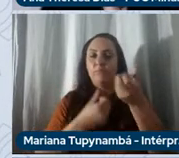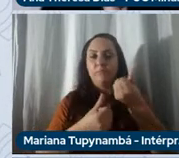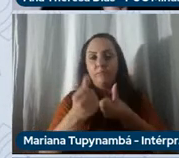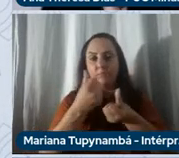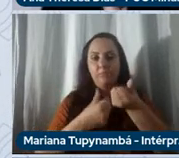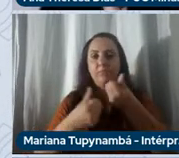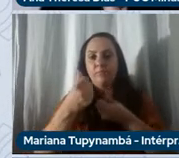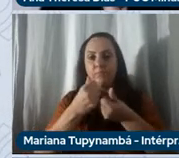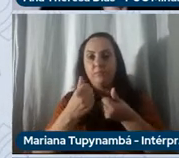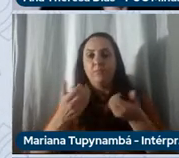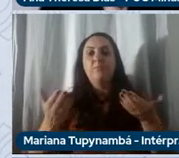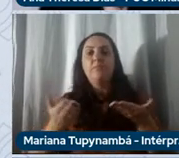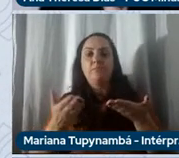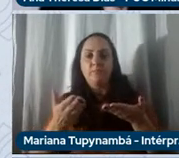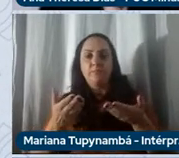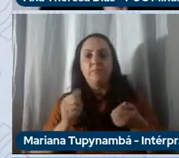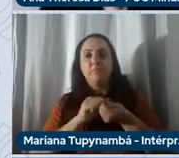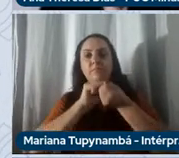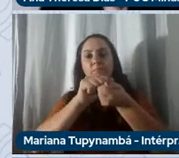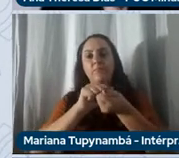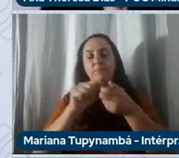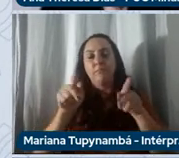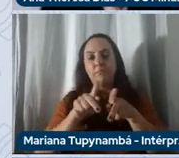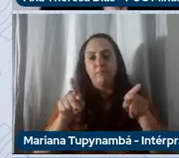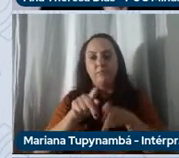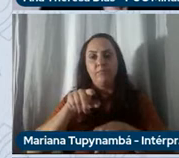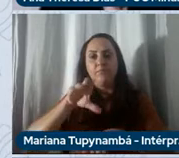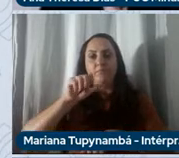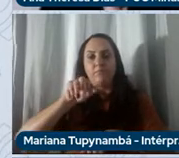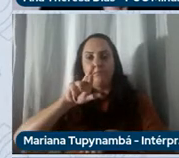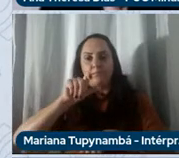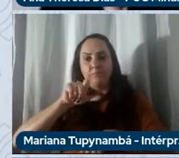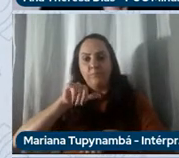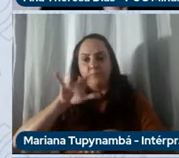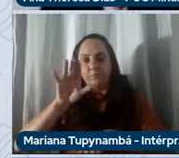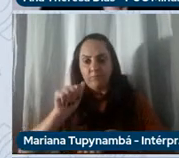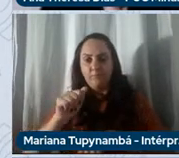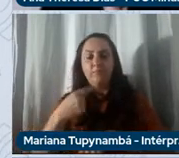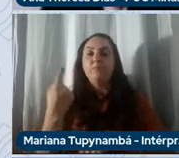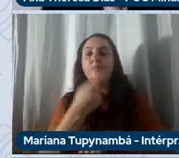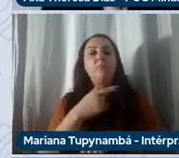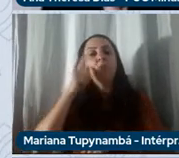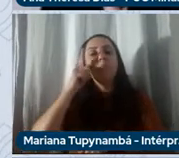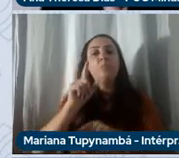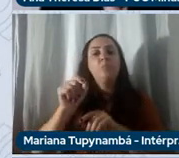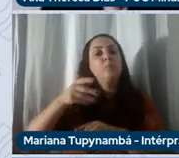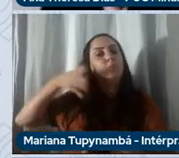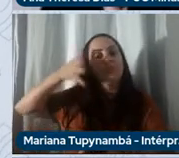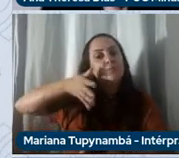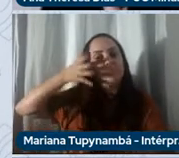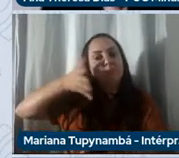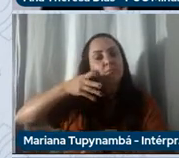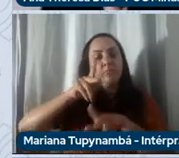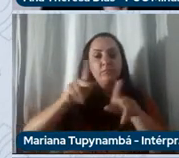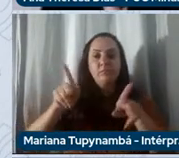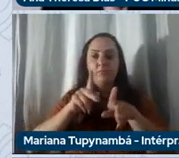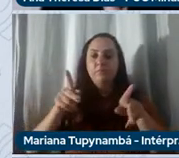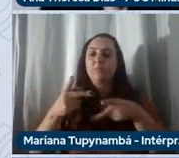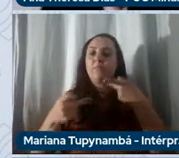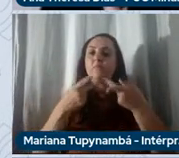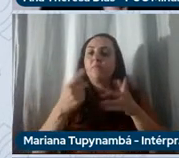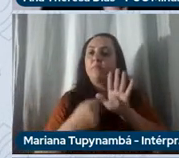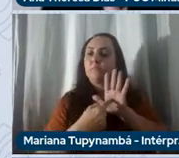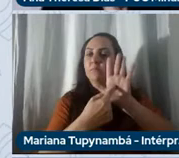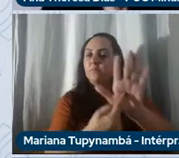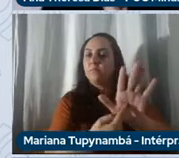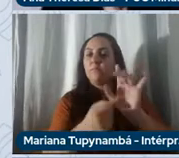professora Carolina Nunan, conseguimos uma personalidade como senhor Filosa para apresentar um tema tão relevante aos